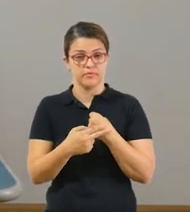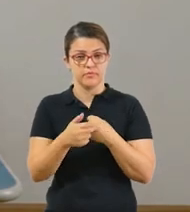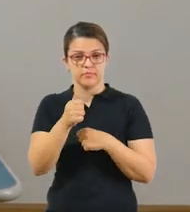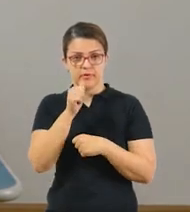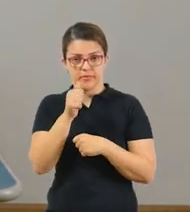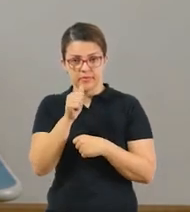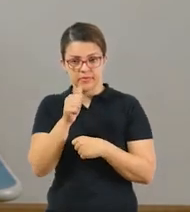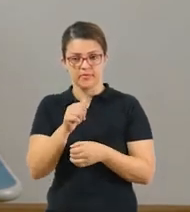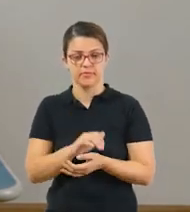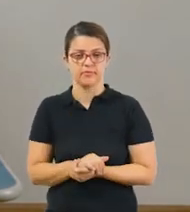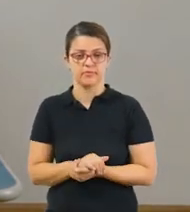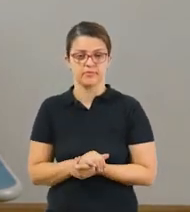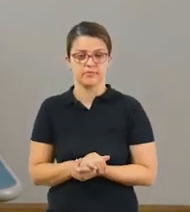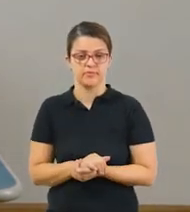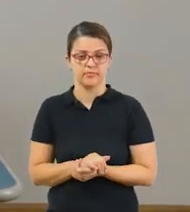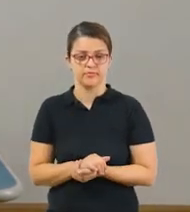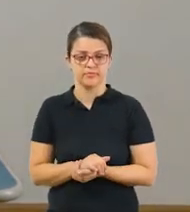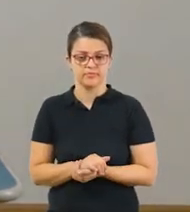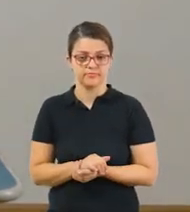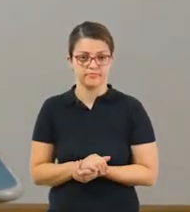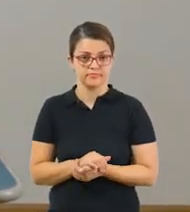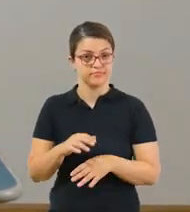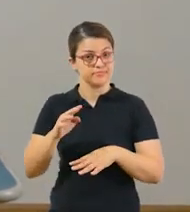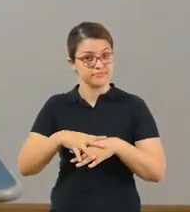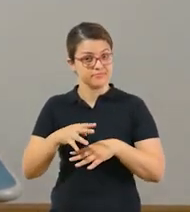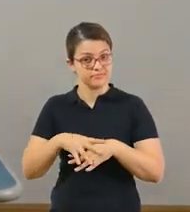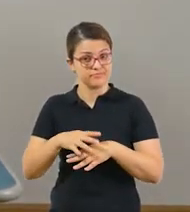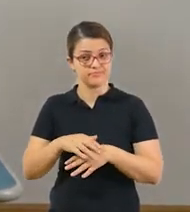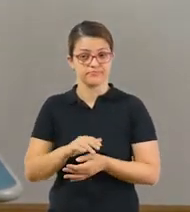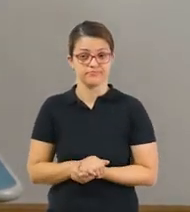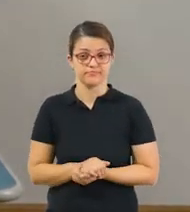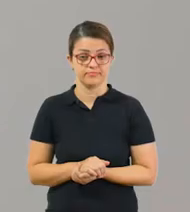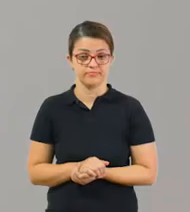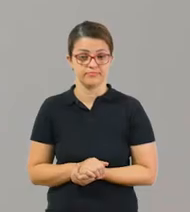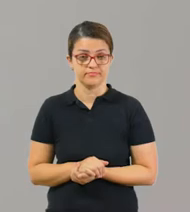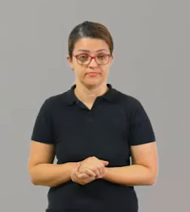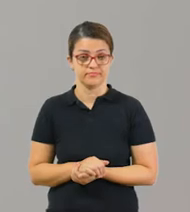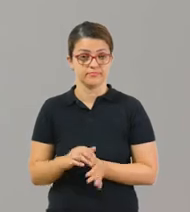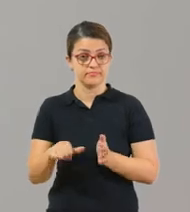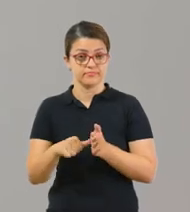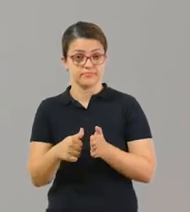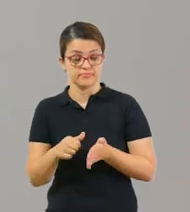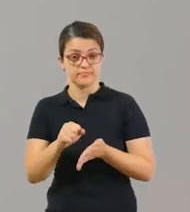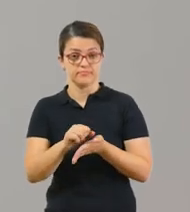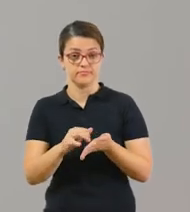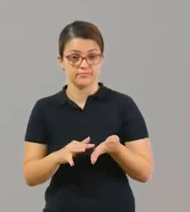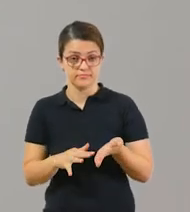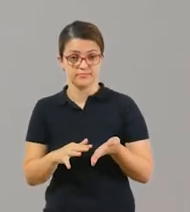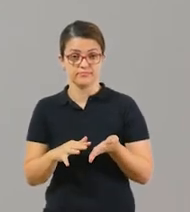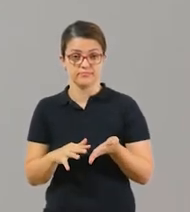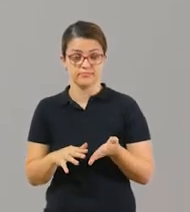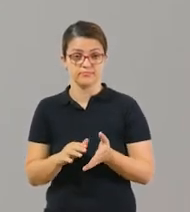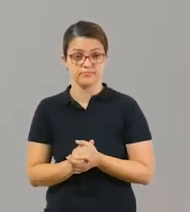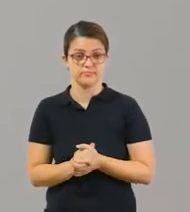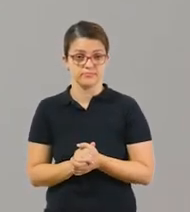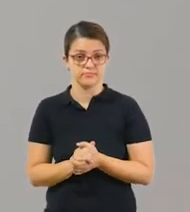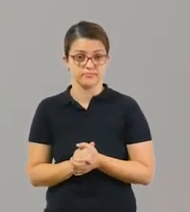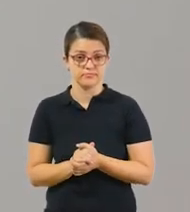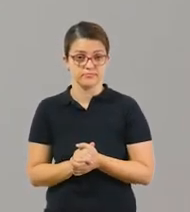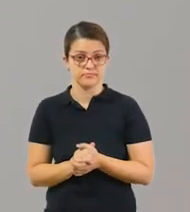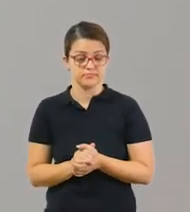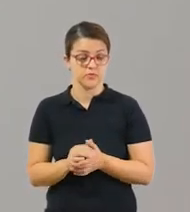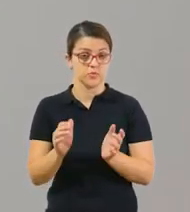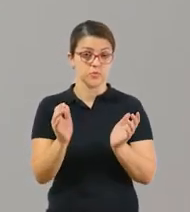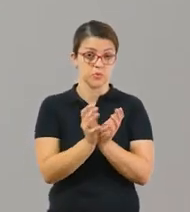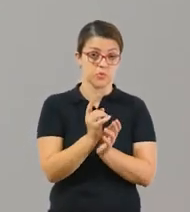verbo beber. Vamos passar para a matemática? A primeira atividade serve tanto para o termo 1